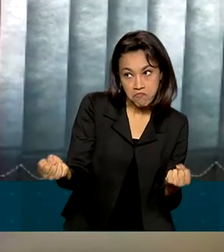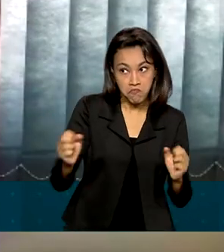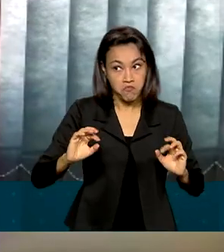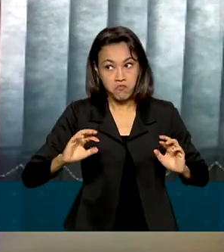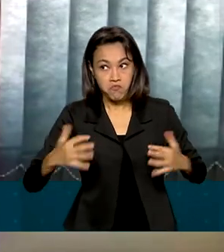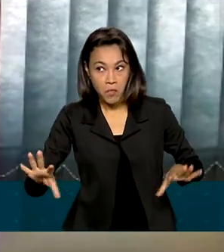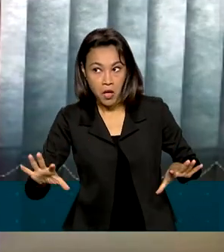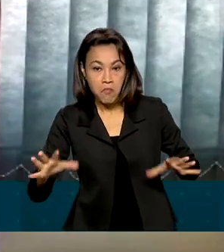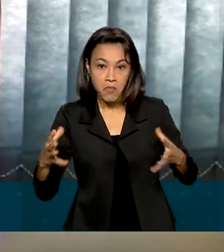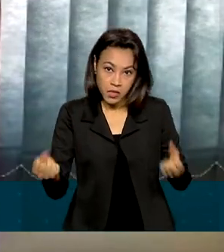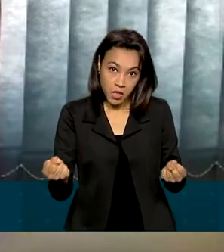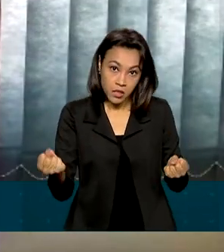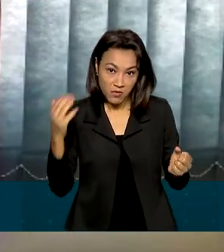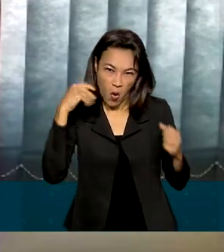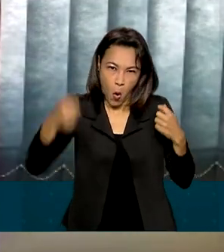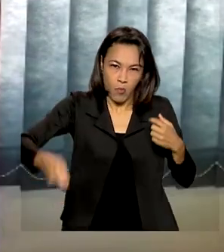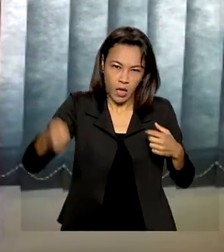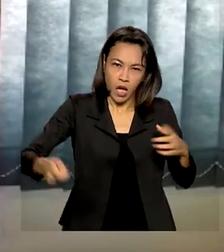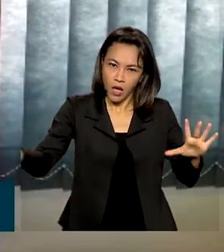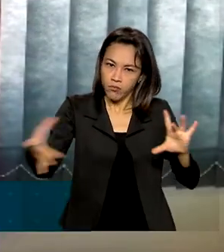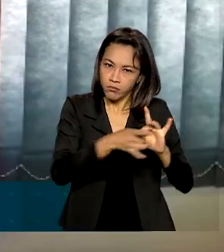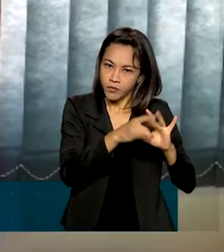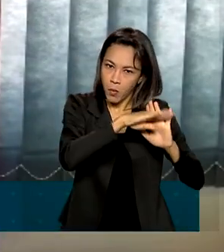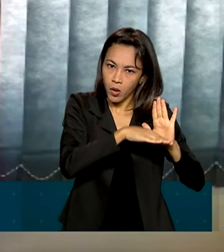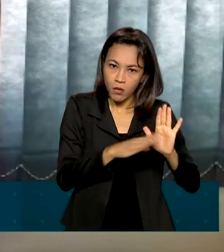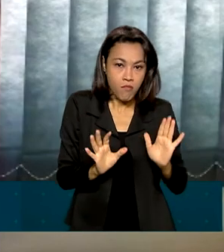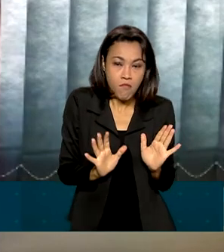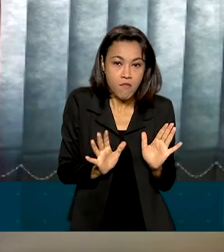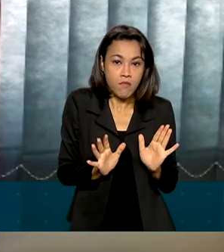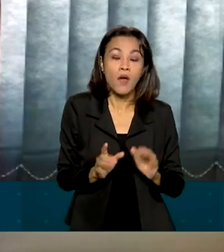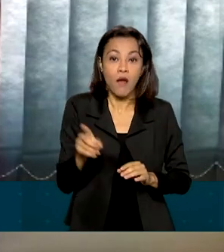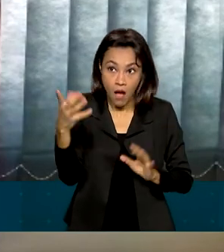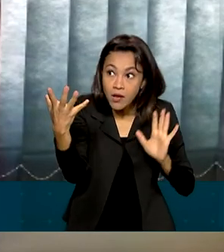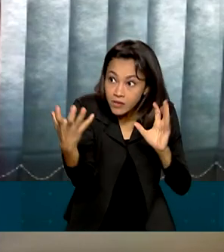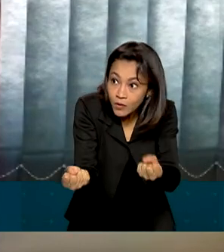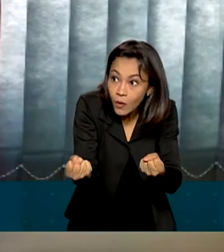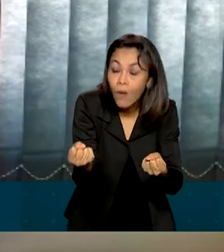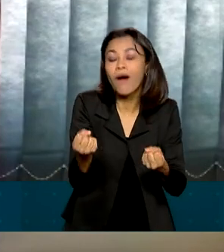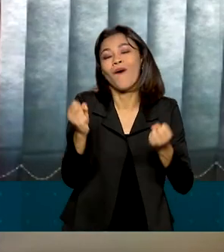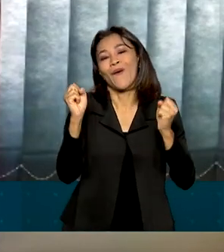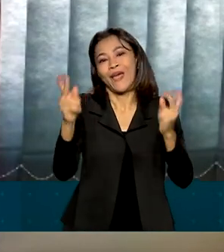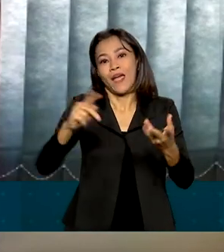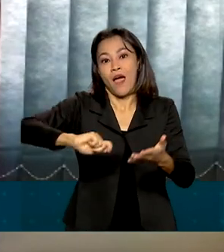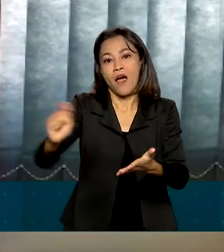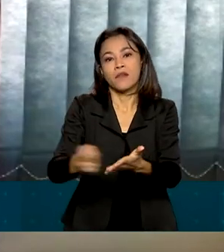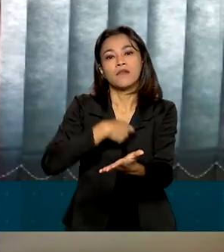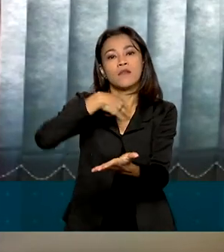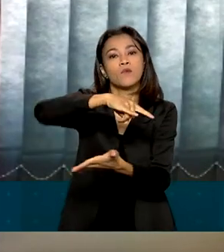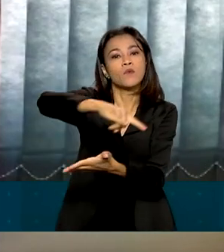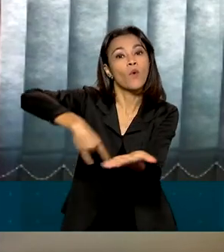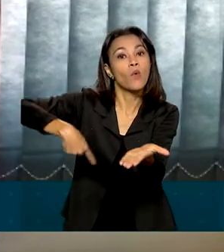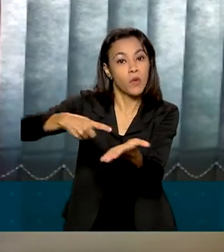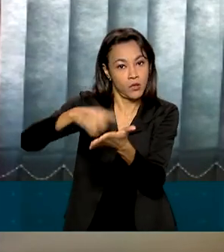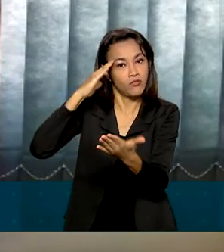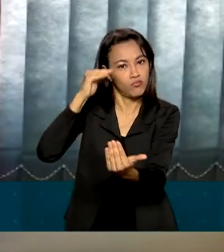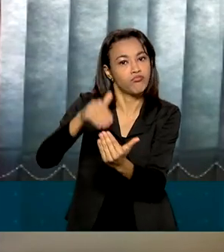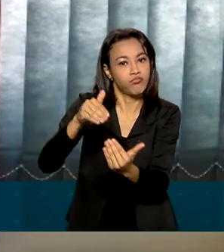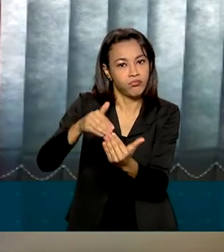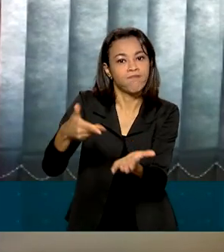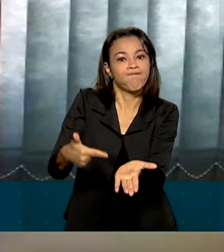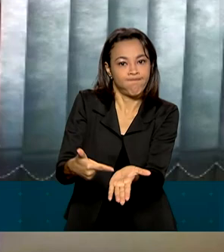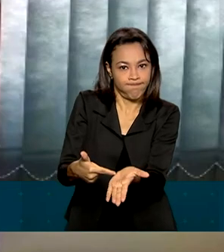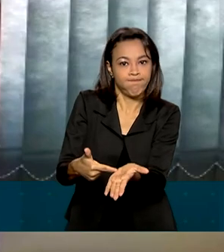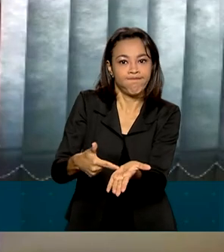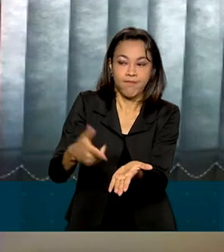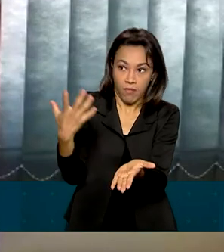não, porque não é obrigado, e a família aceitando, ela assina o termo de aderção, que é um termo que ela vai